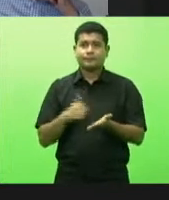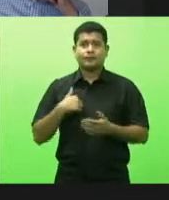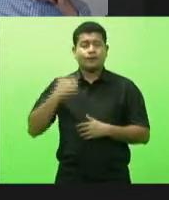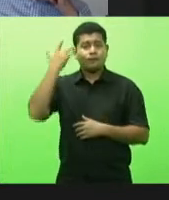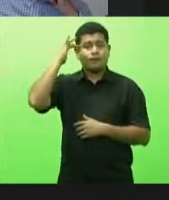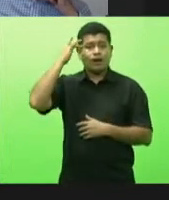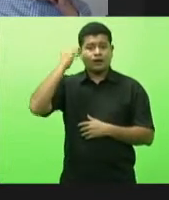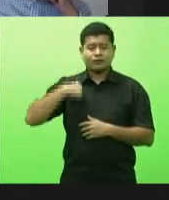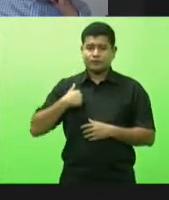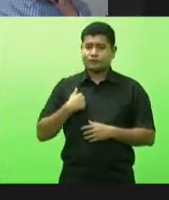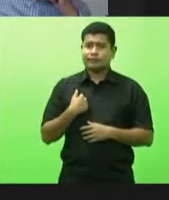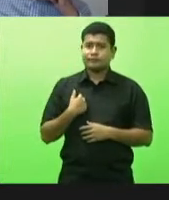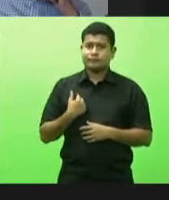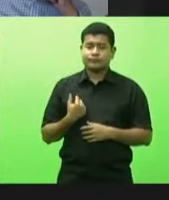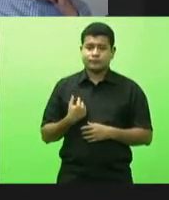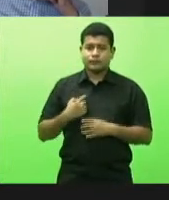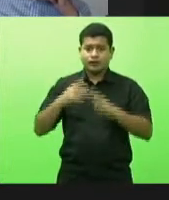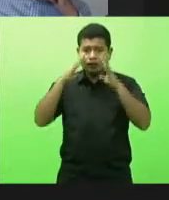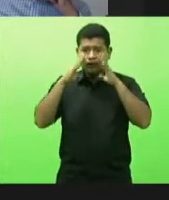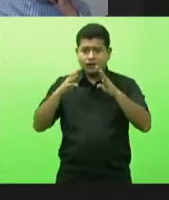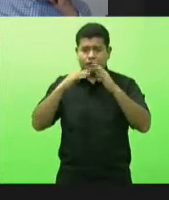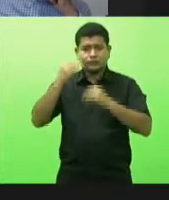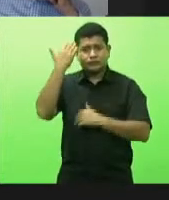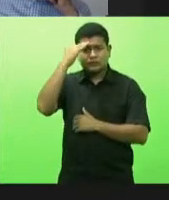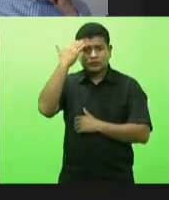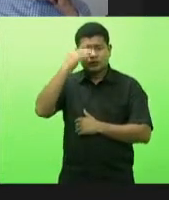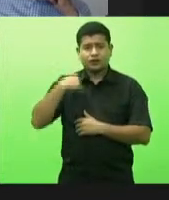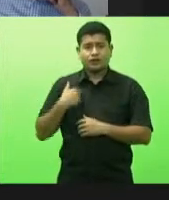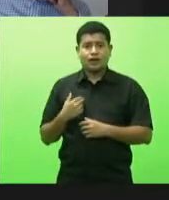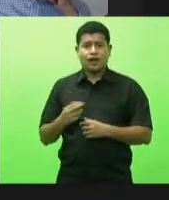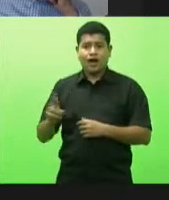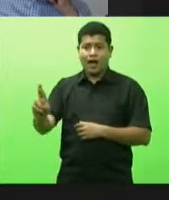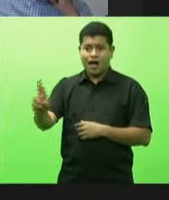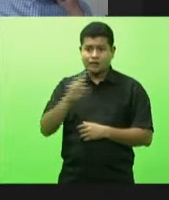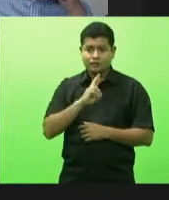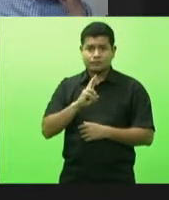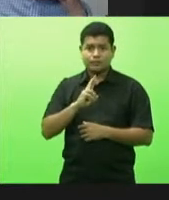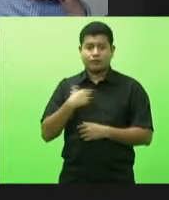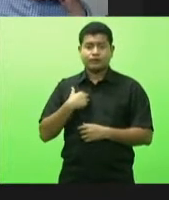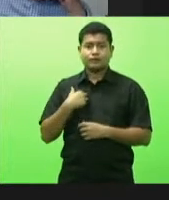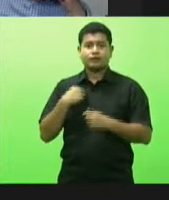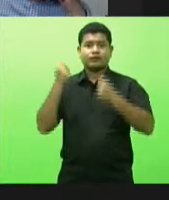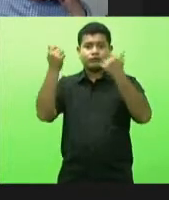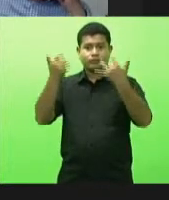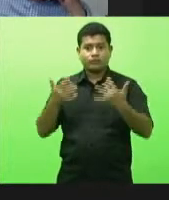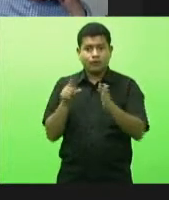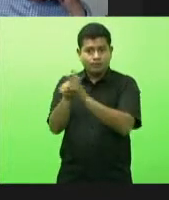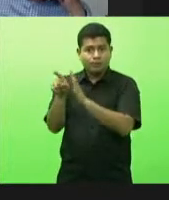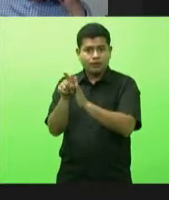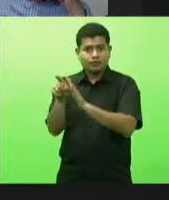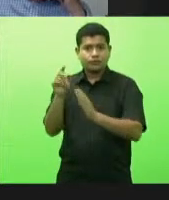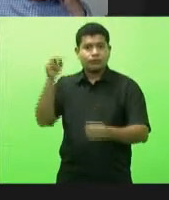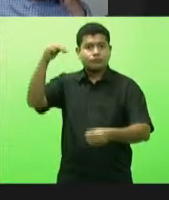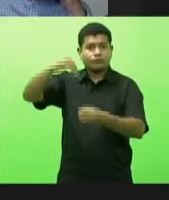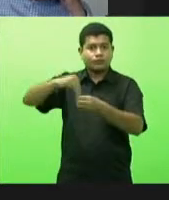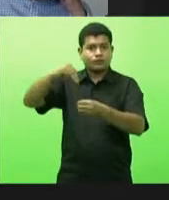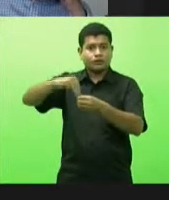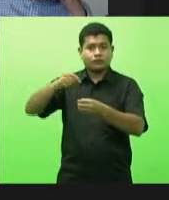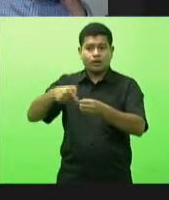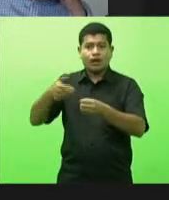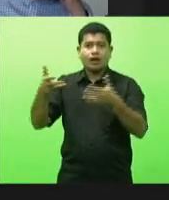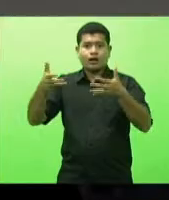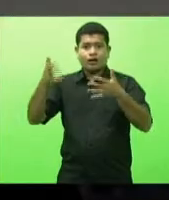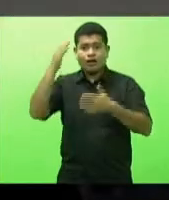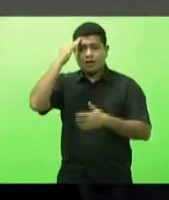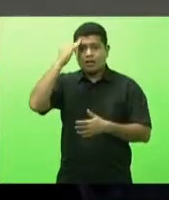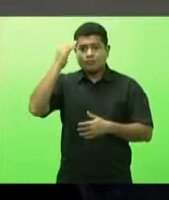diretamente a resposta com relação ao caso que eu coloquei de um município que está querendo saber o que ele faz